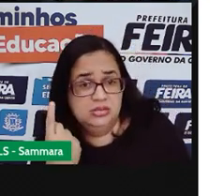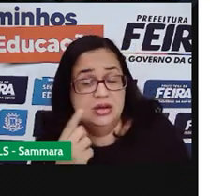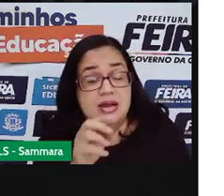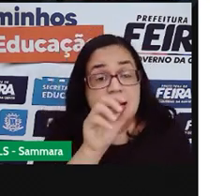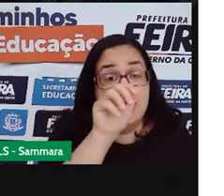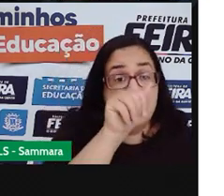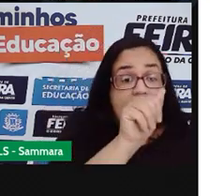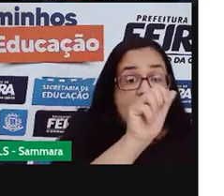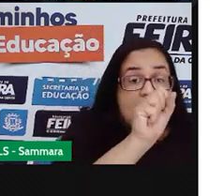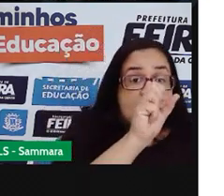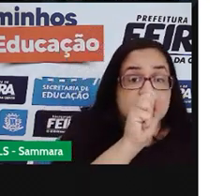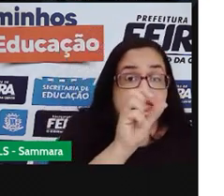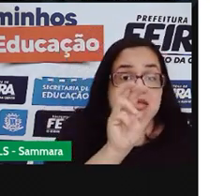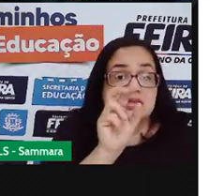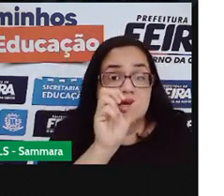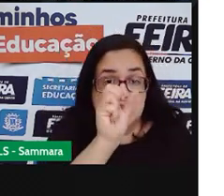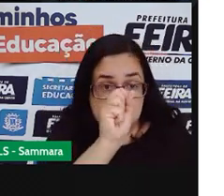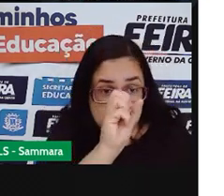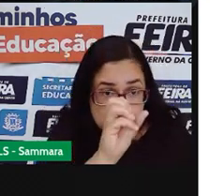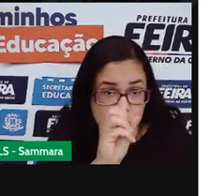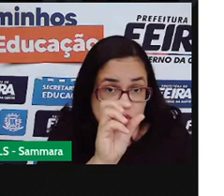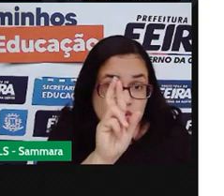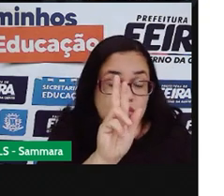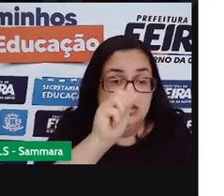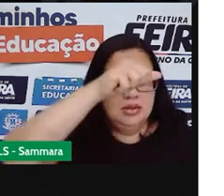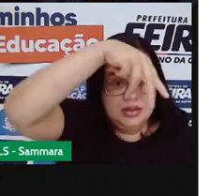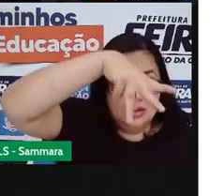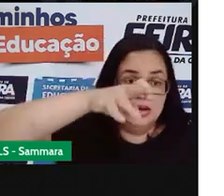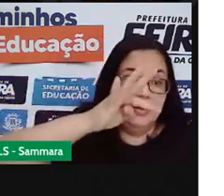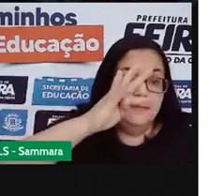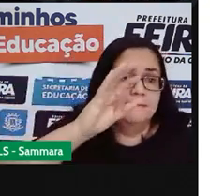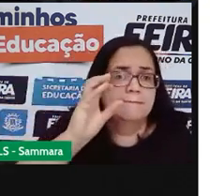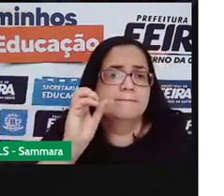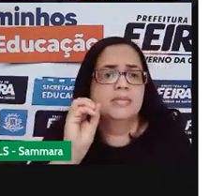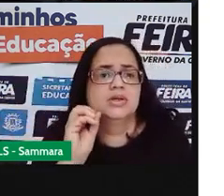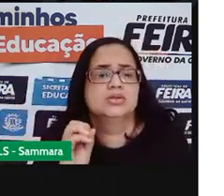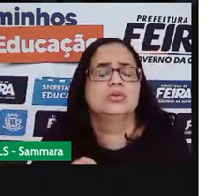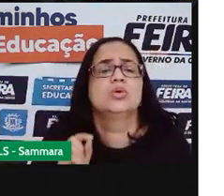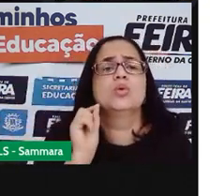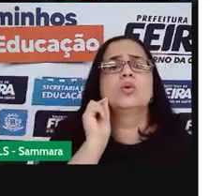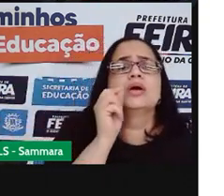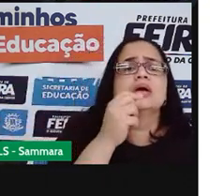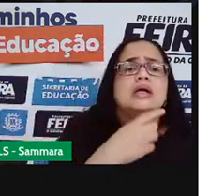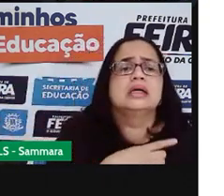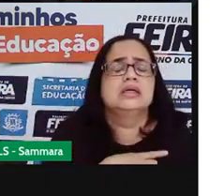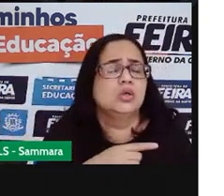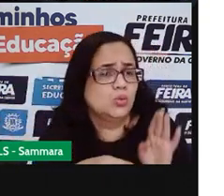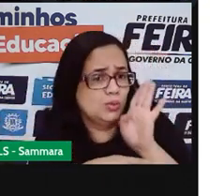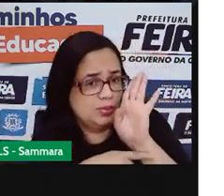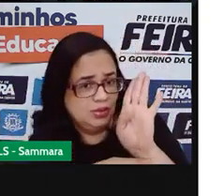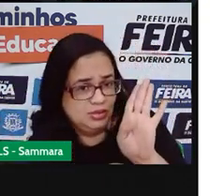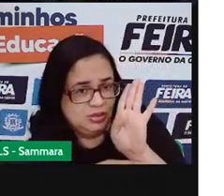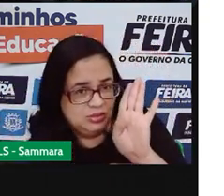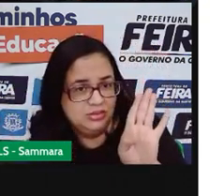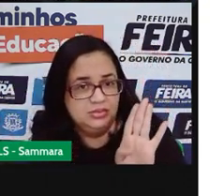Acessoramento é de prestar uma assessoria, uma ajuda.